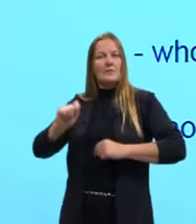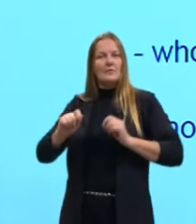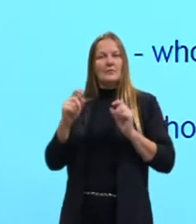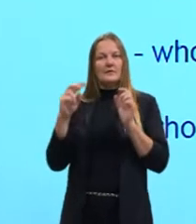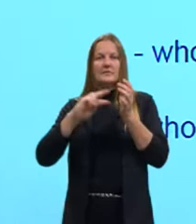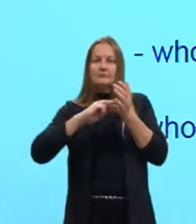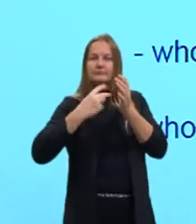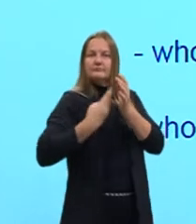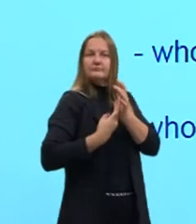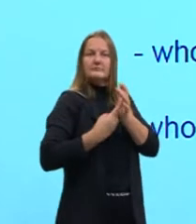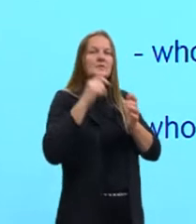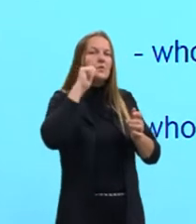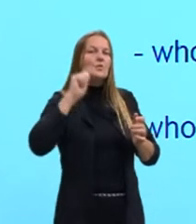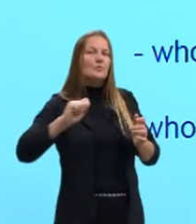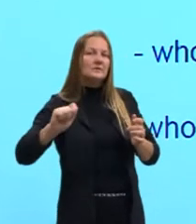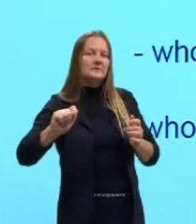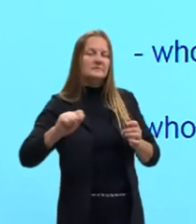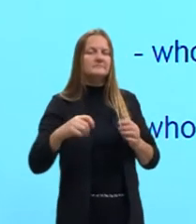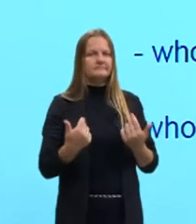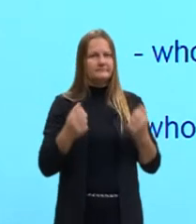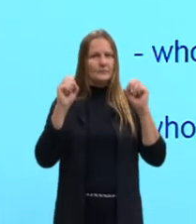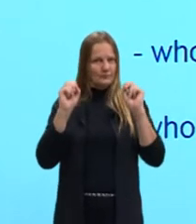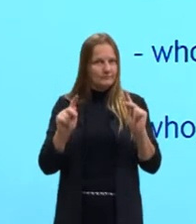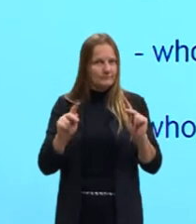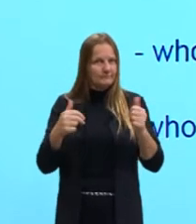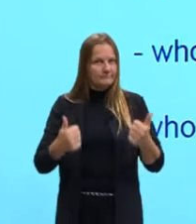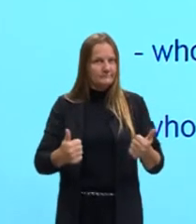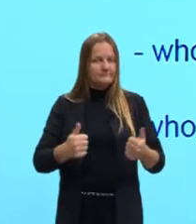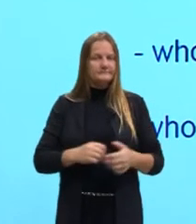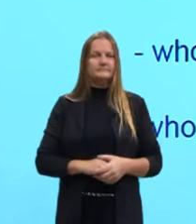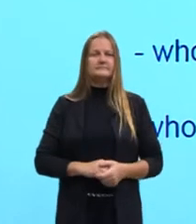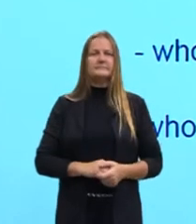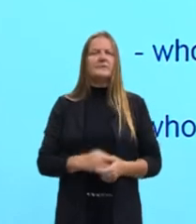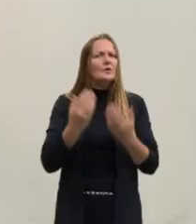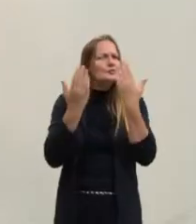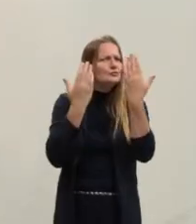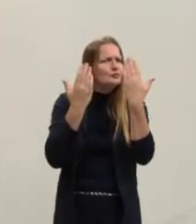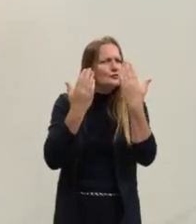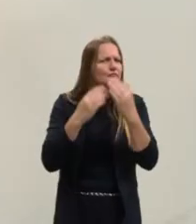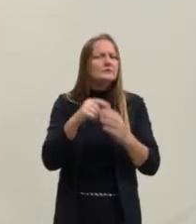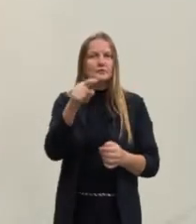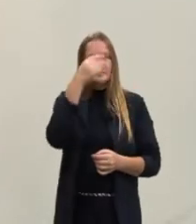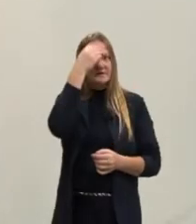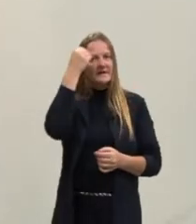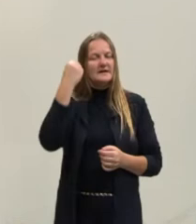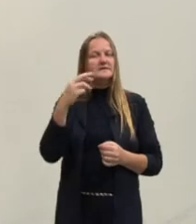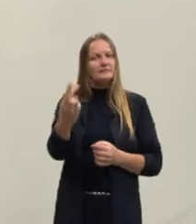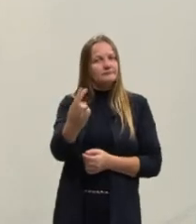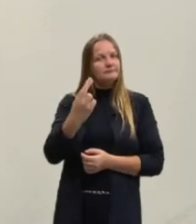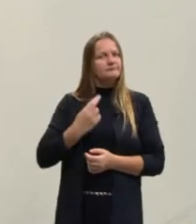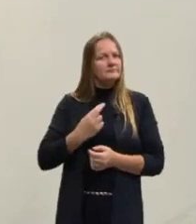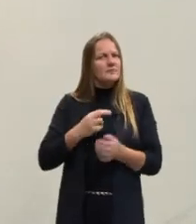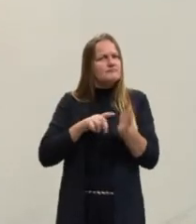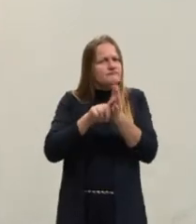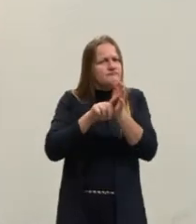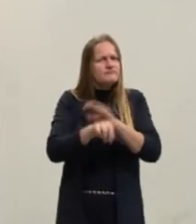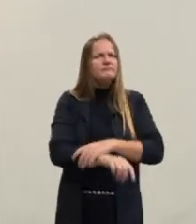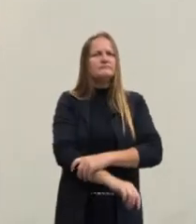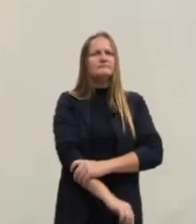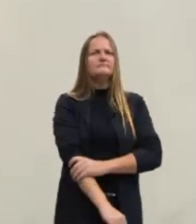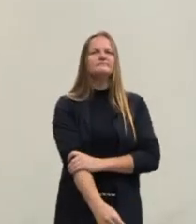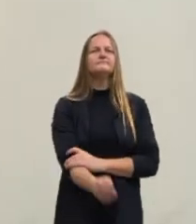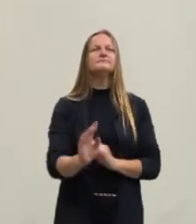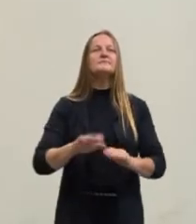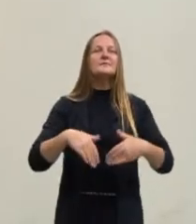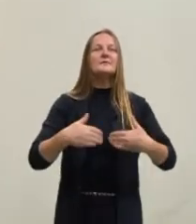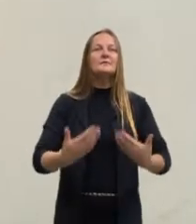it. Ok, pessoal? Dúvidas, não esqueçam. Nos deem o retorno, nos deem o feedback. Vamos